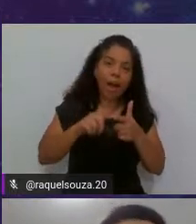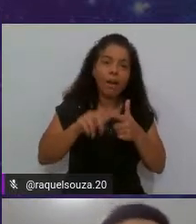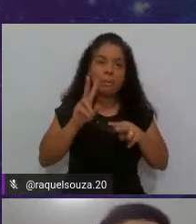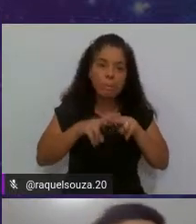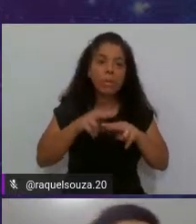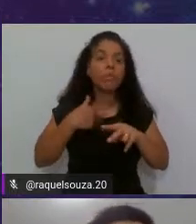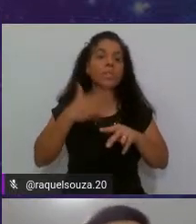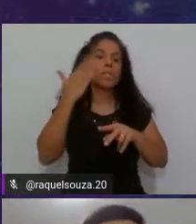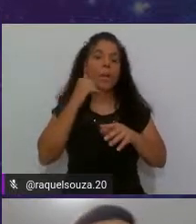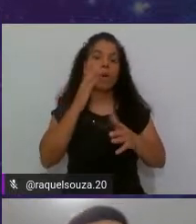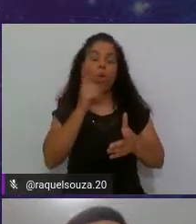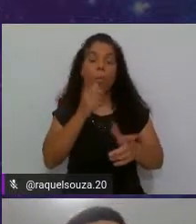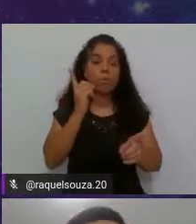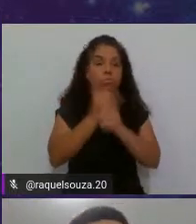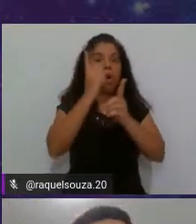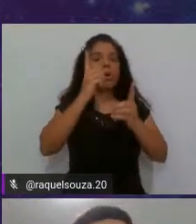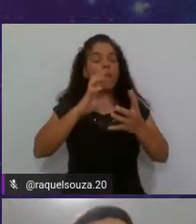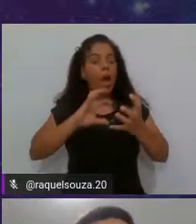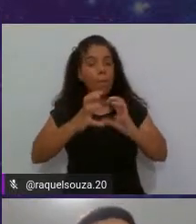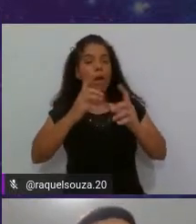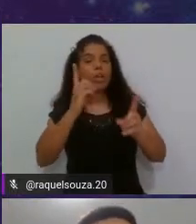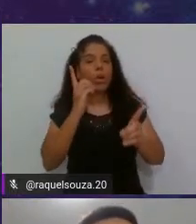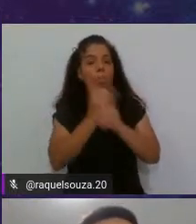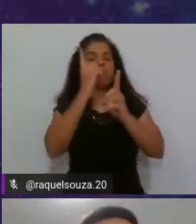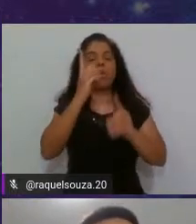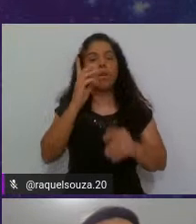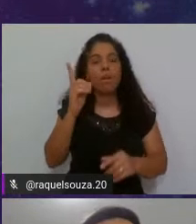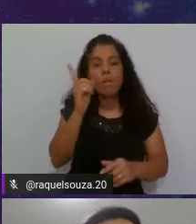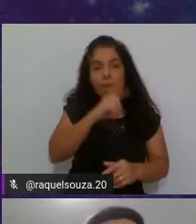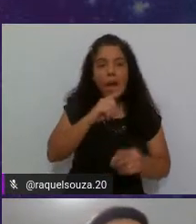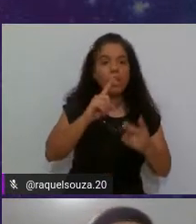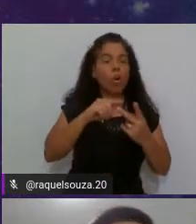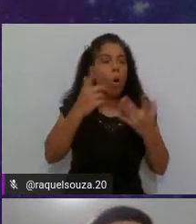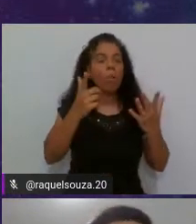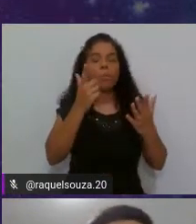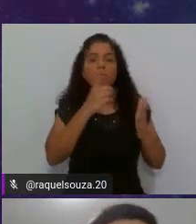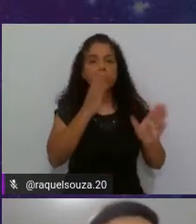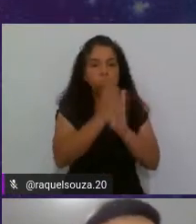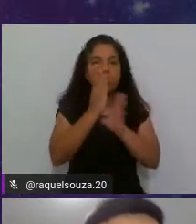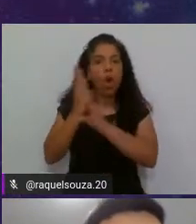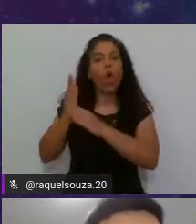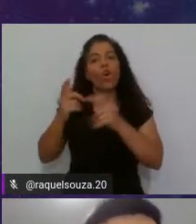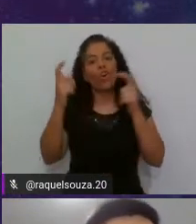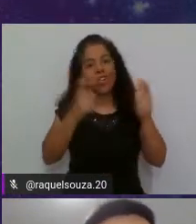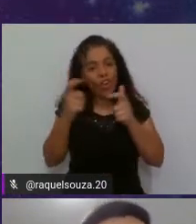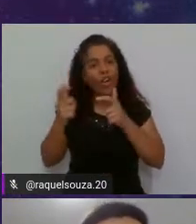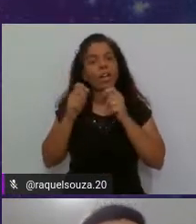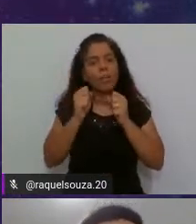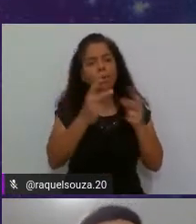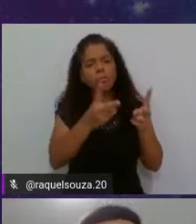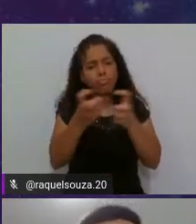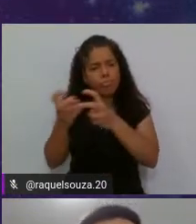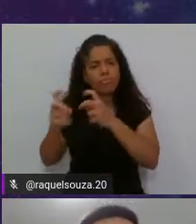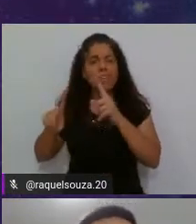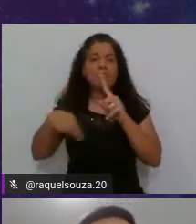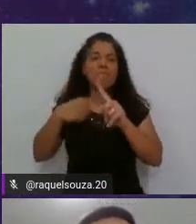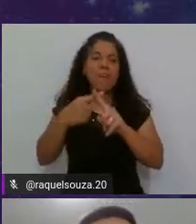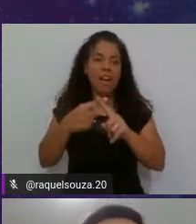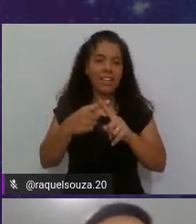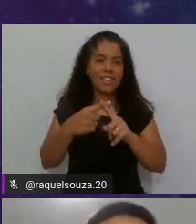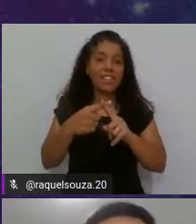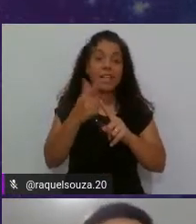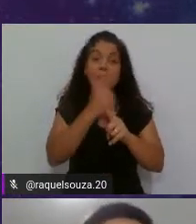de como encontrar bugs, de como encontrar falhas, de como descobrir locais que você pode explorar mais para